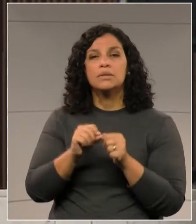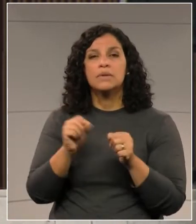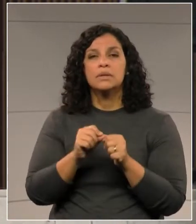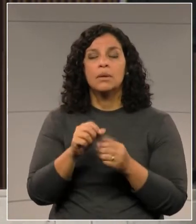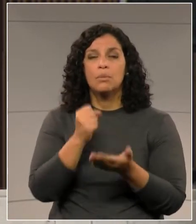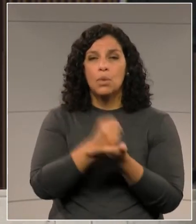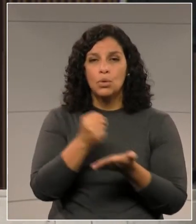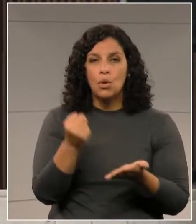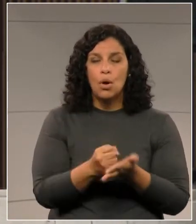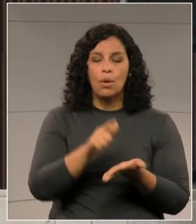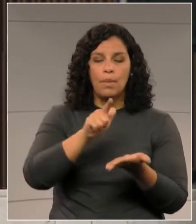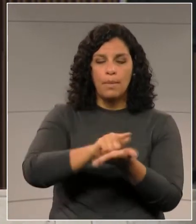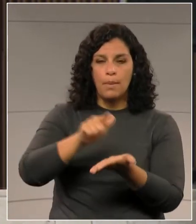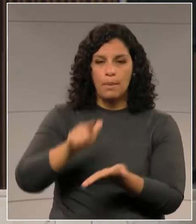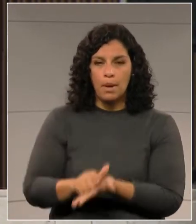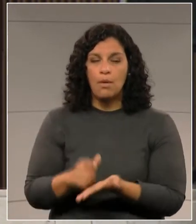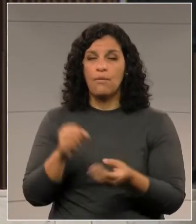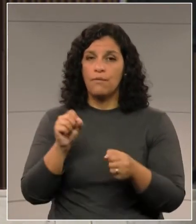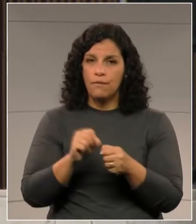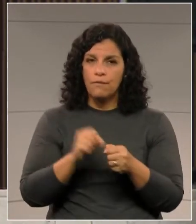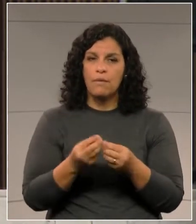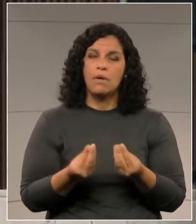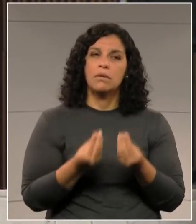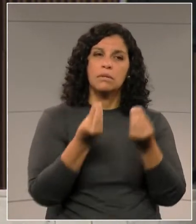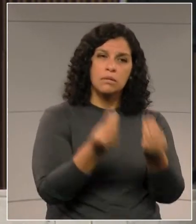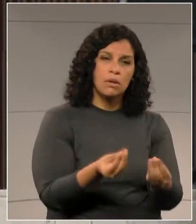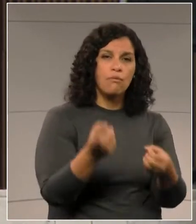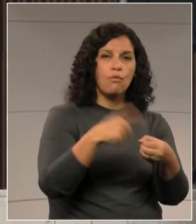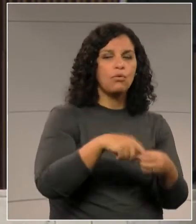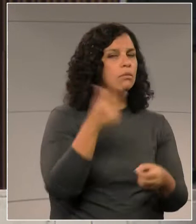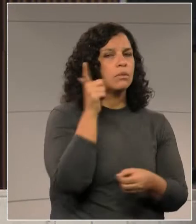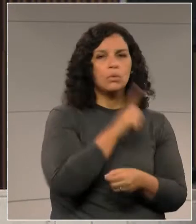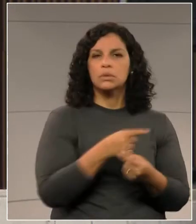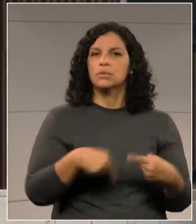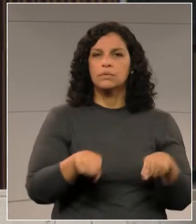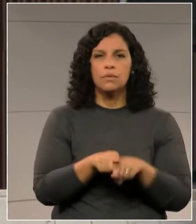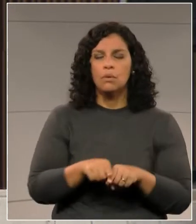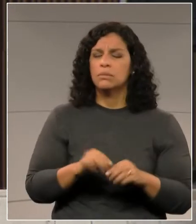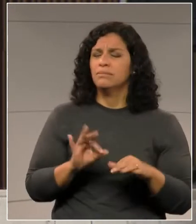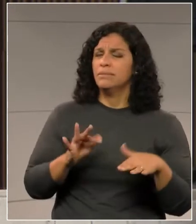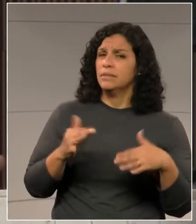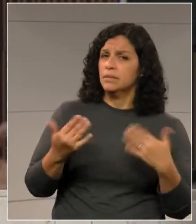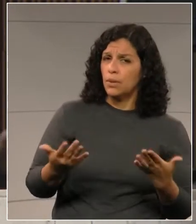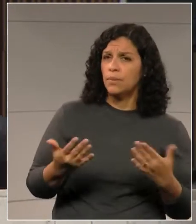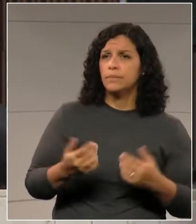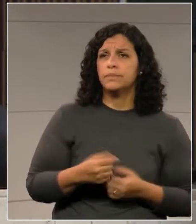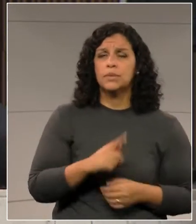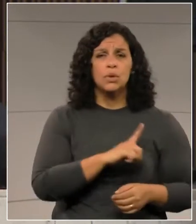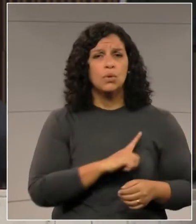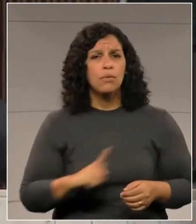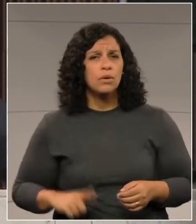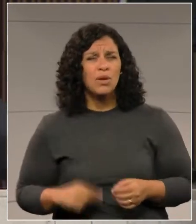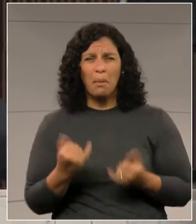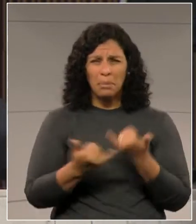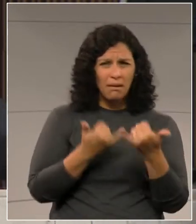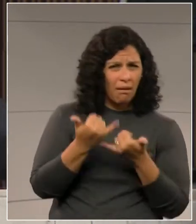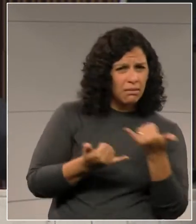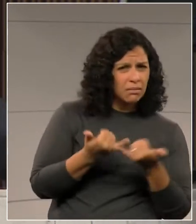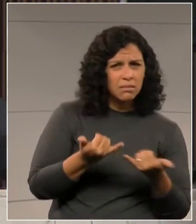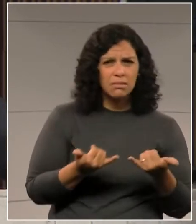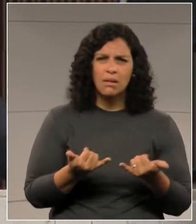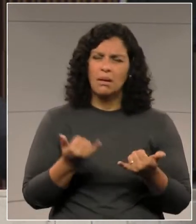vezes o protocolo, fez o protocolo, voltou para lá, não conseguiu novamente. Ou seja, o governador não pode brincar